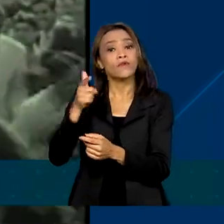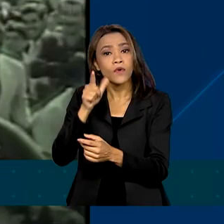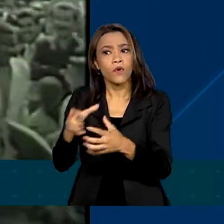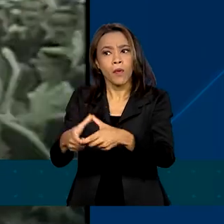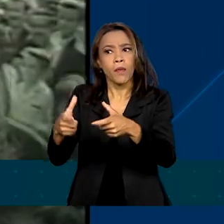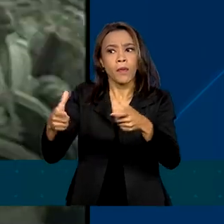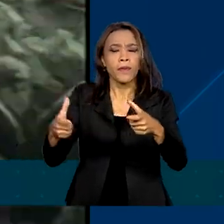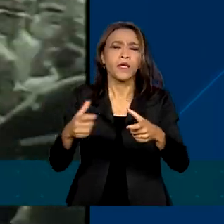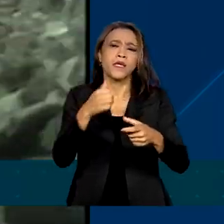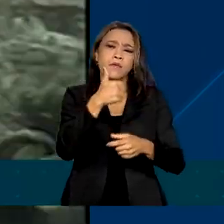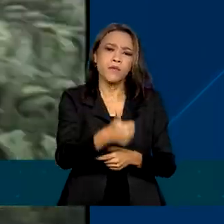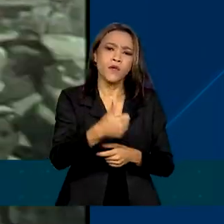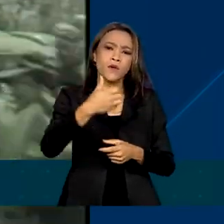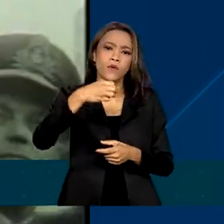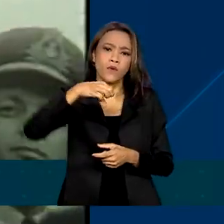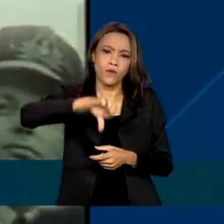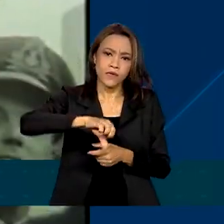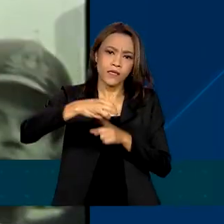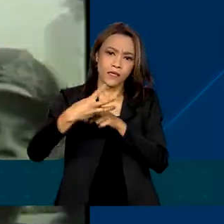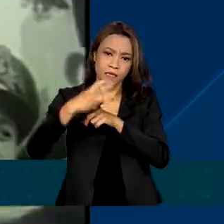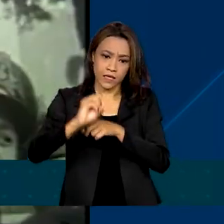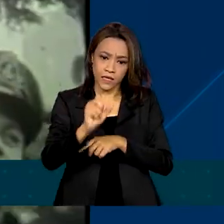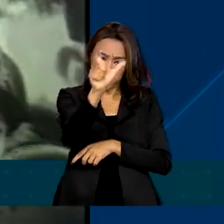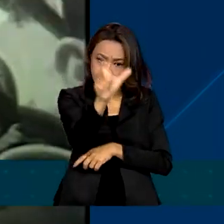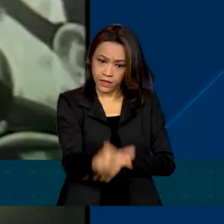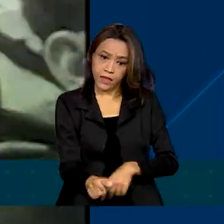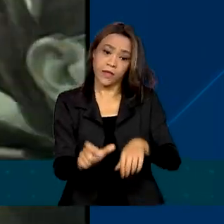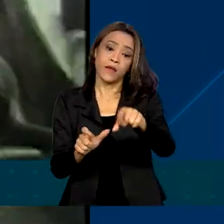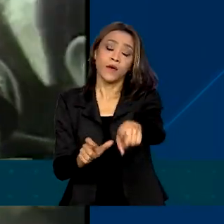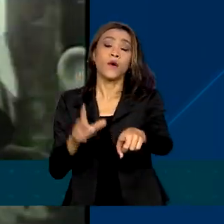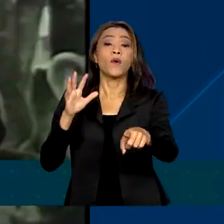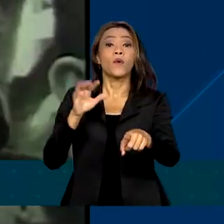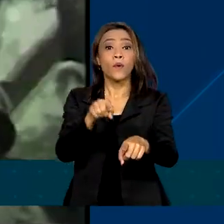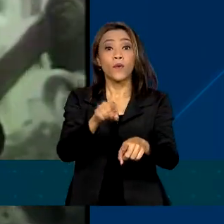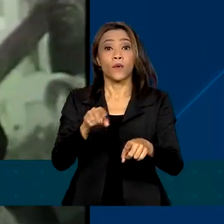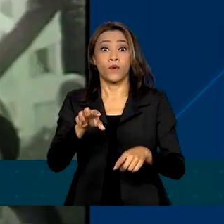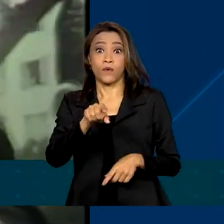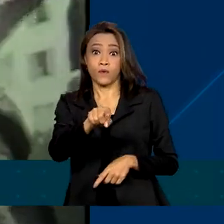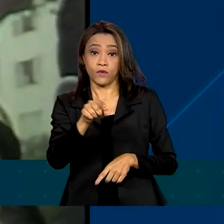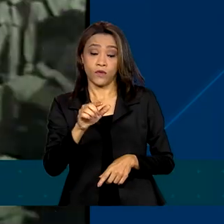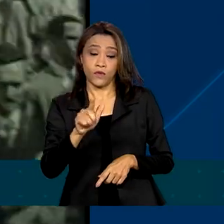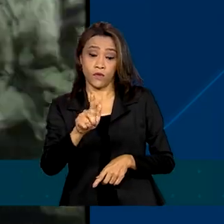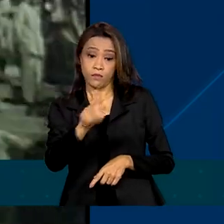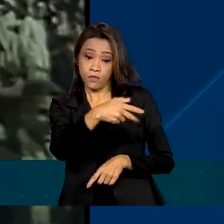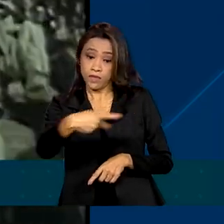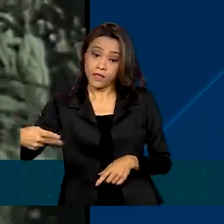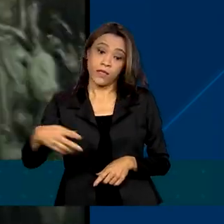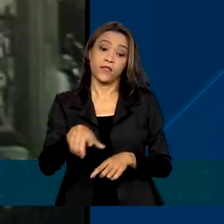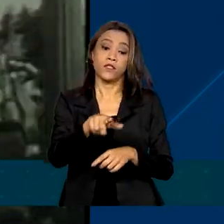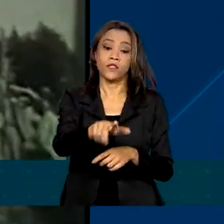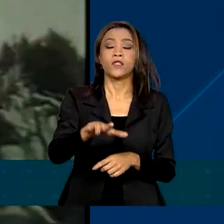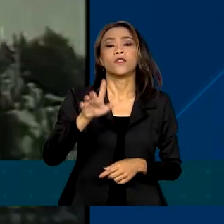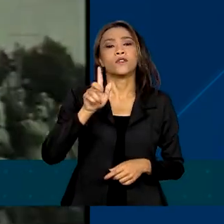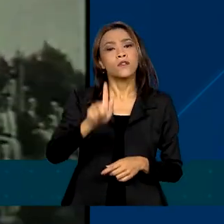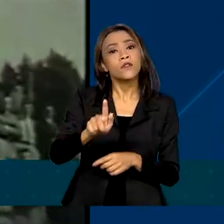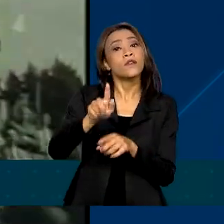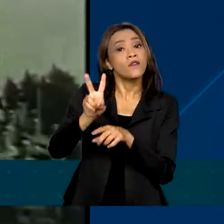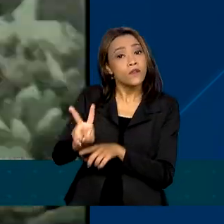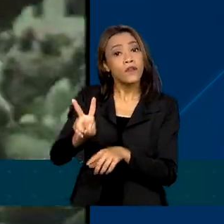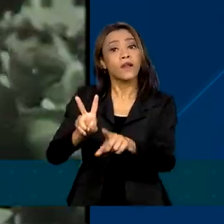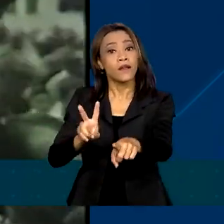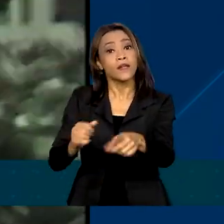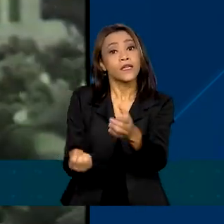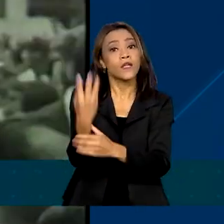1930, o presidente Getúlio Vargas reestruturou o modelo, criando os Institutos de Aposentadorias e Pensões,